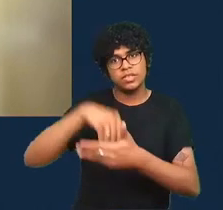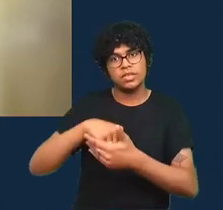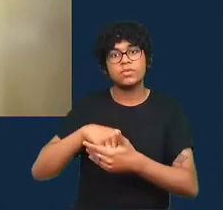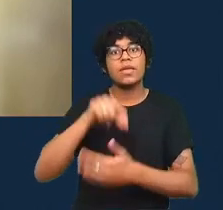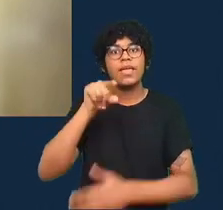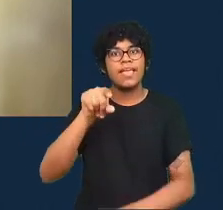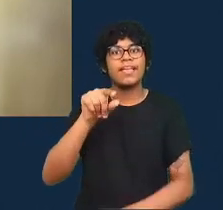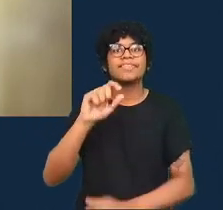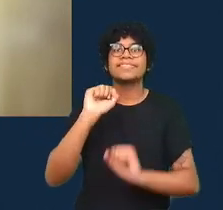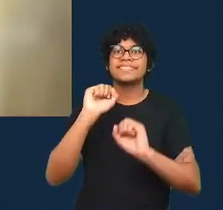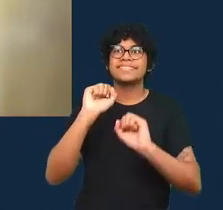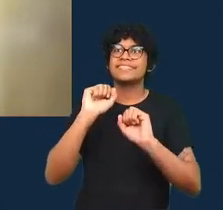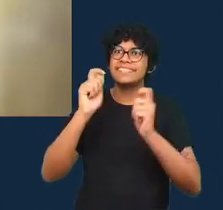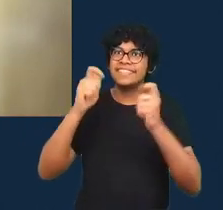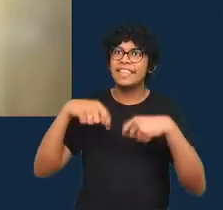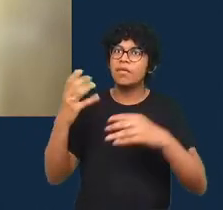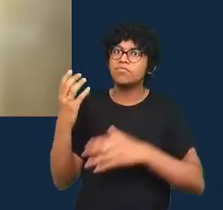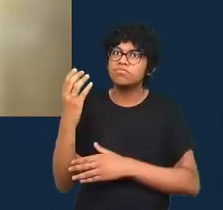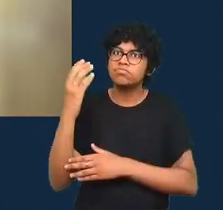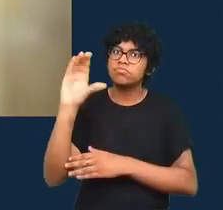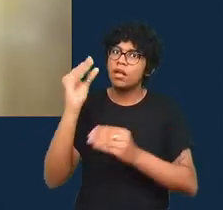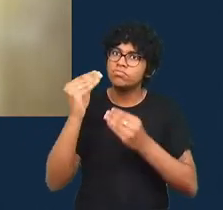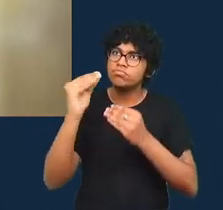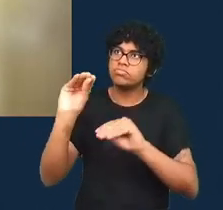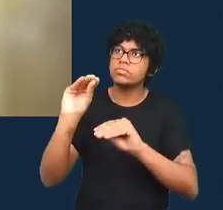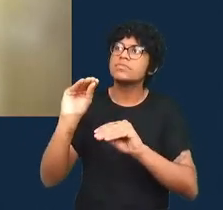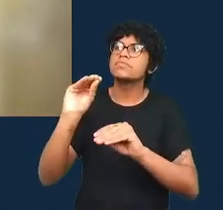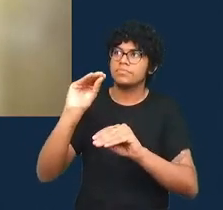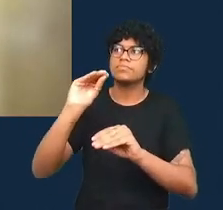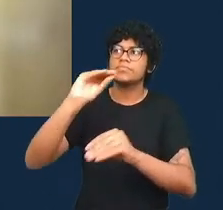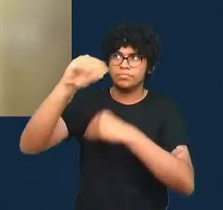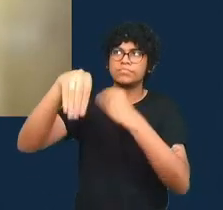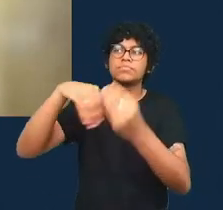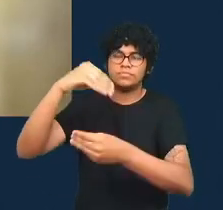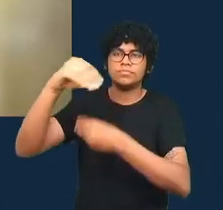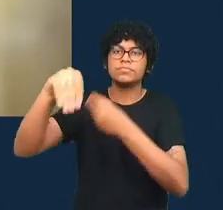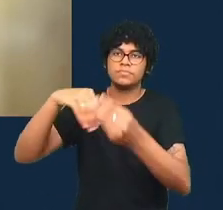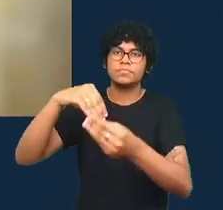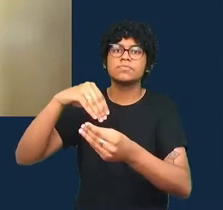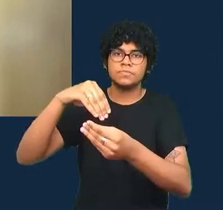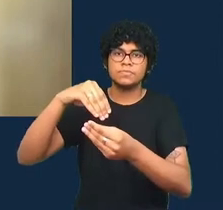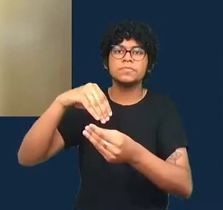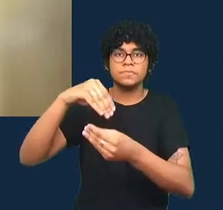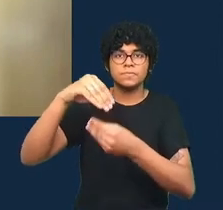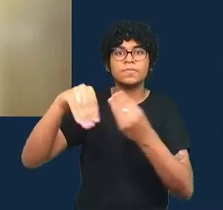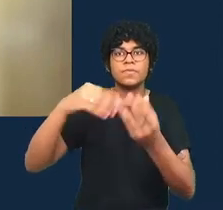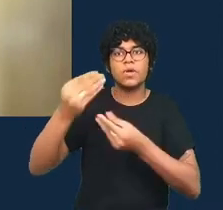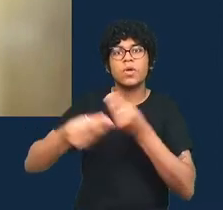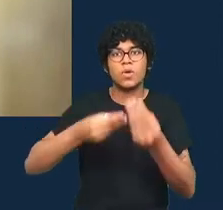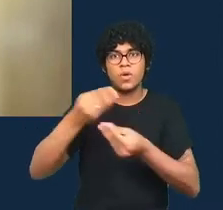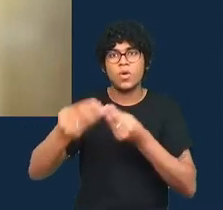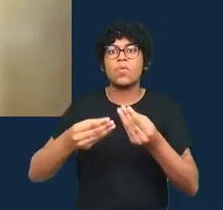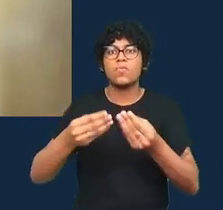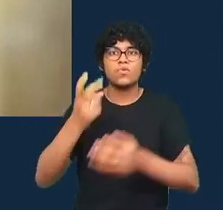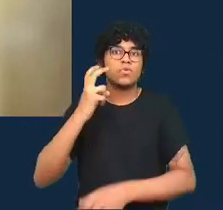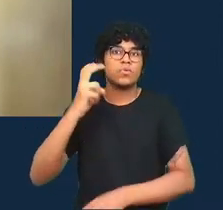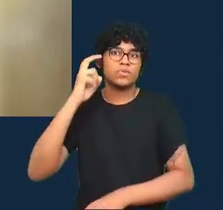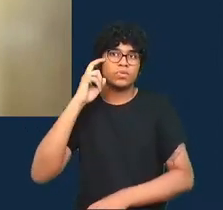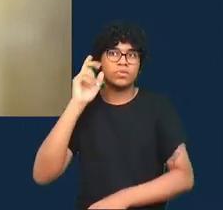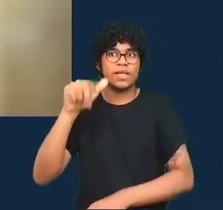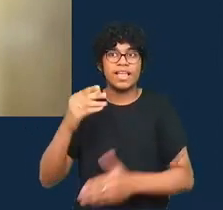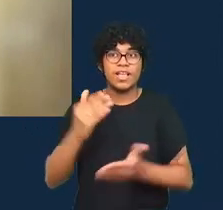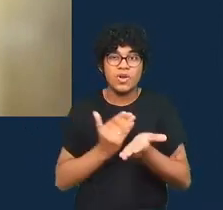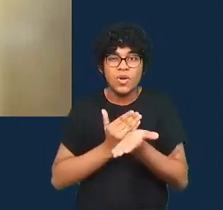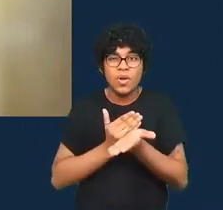jornalismo de dados como os elementos cerne da prática do jornalismo e mudar a cultura começando lá dos brotos